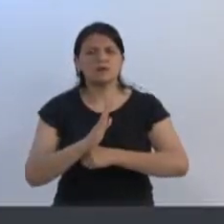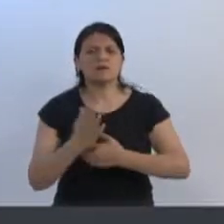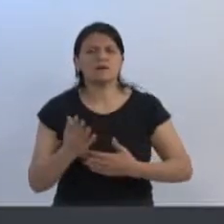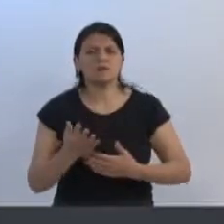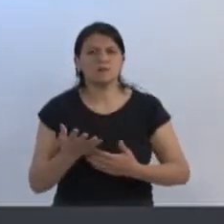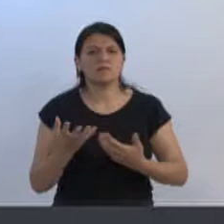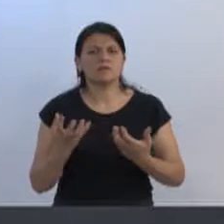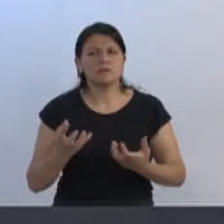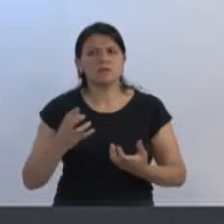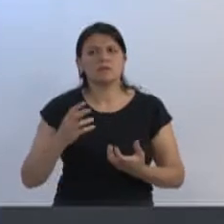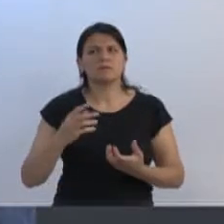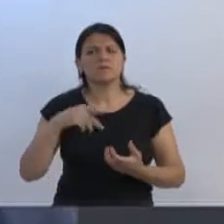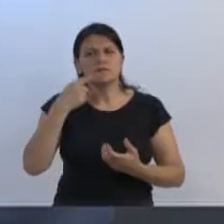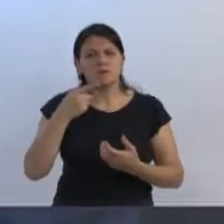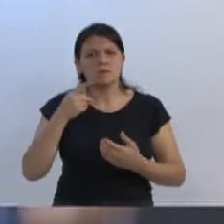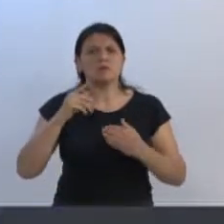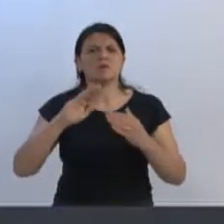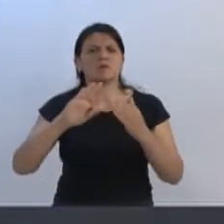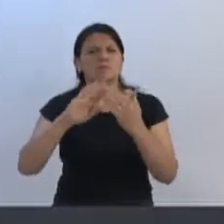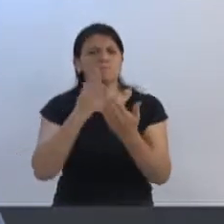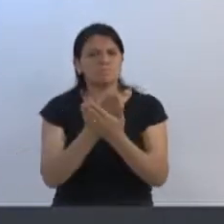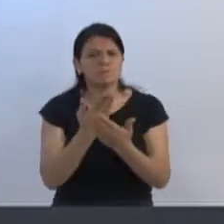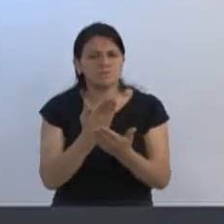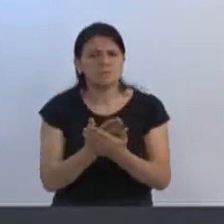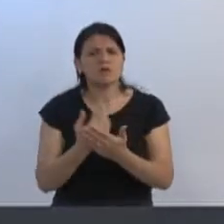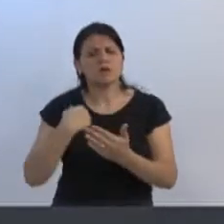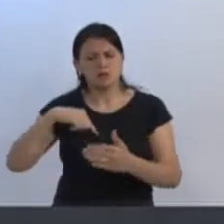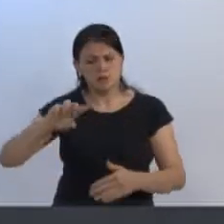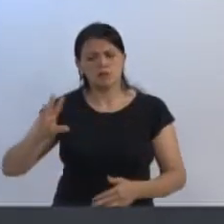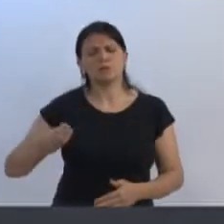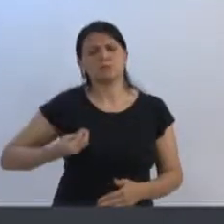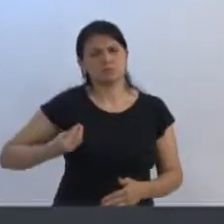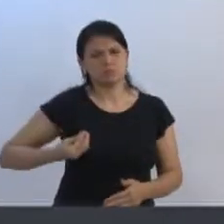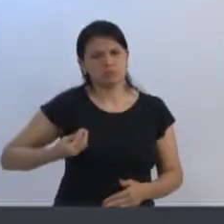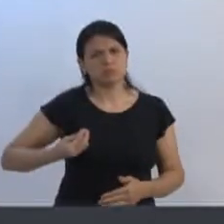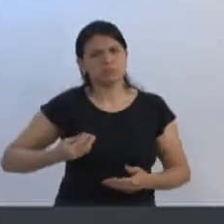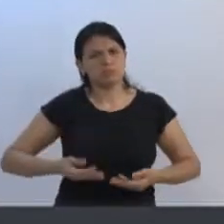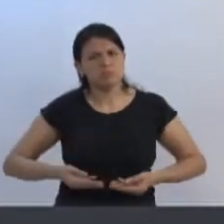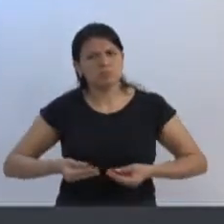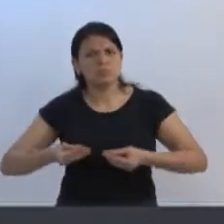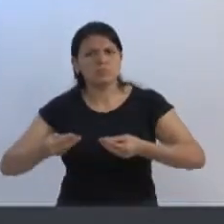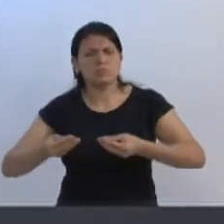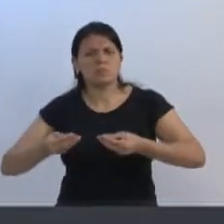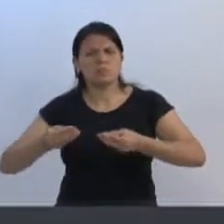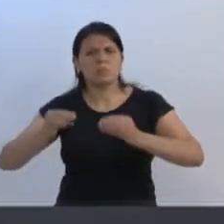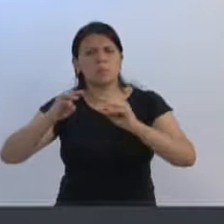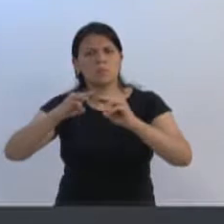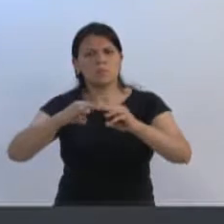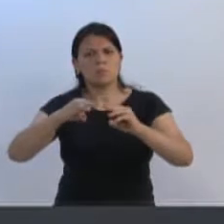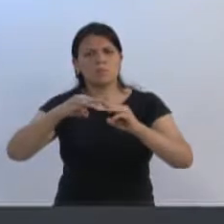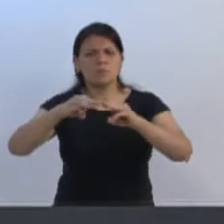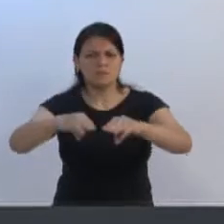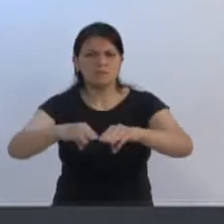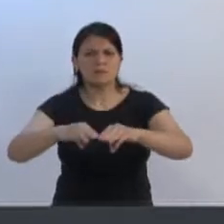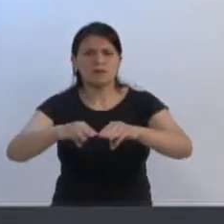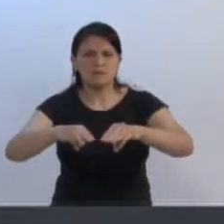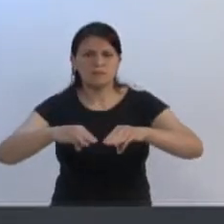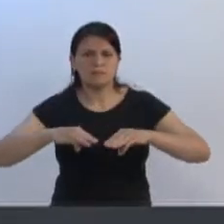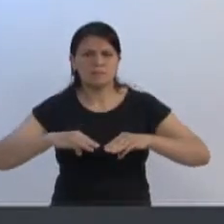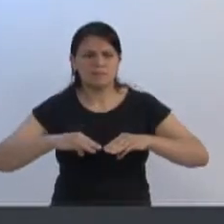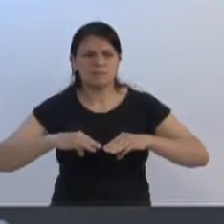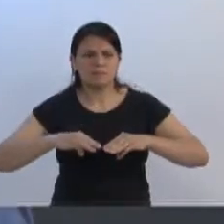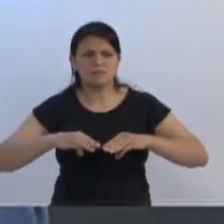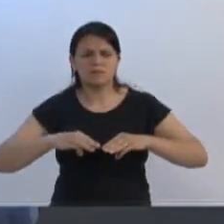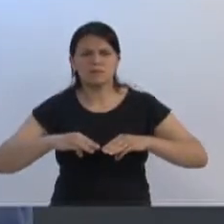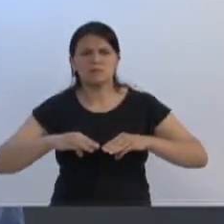esse tema do Ouro Pepeuta Gomes. Nós estivemos presentes lá, entregando uma moção pela passagem do aniversário